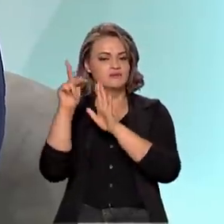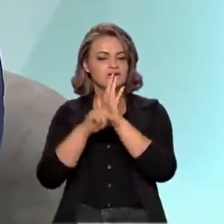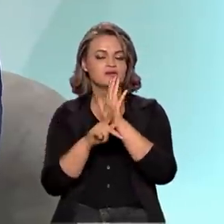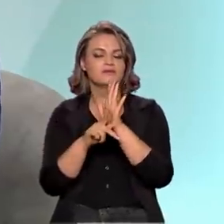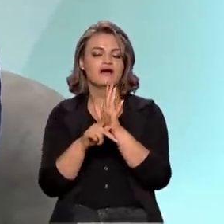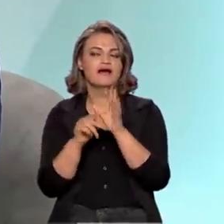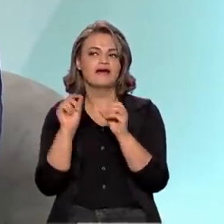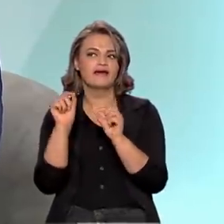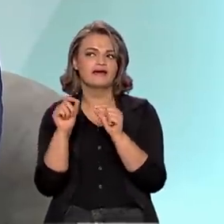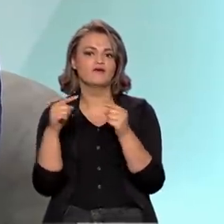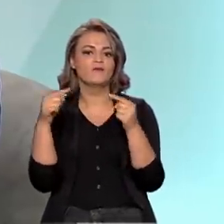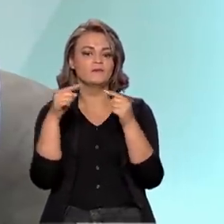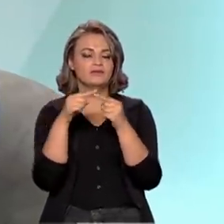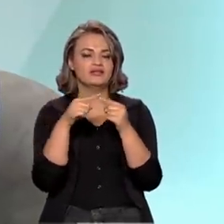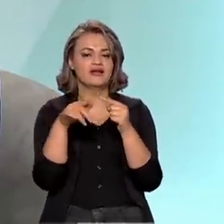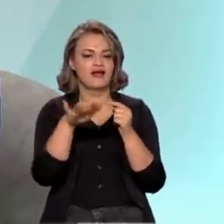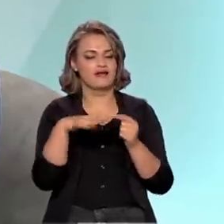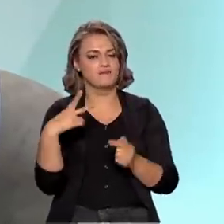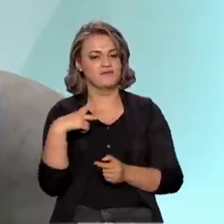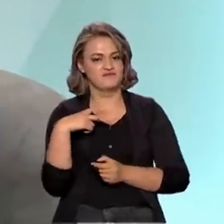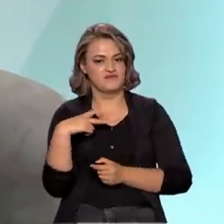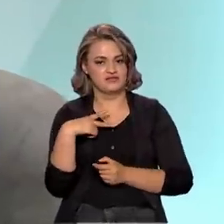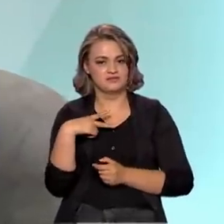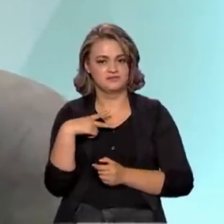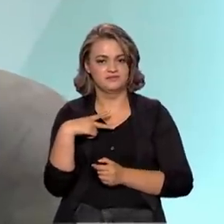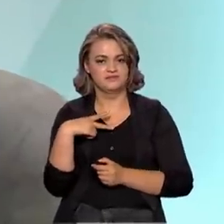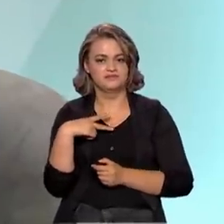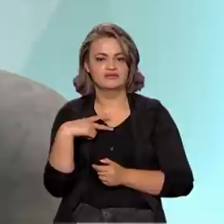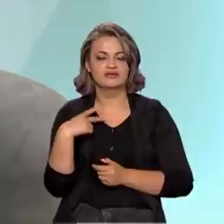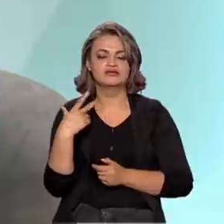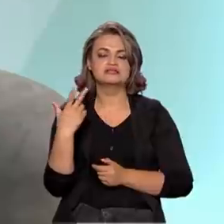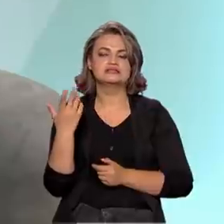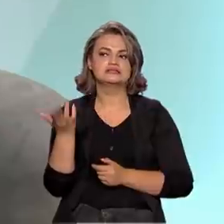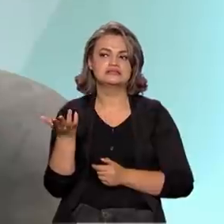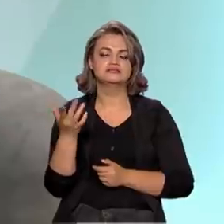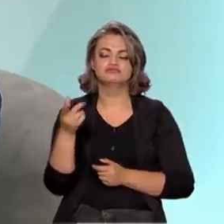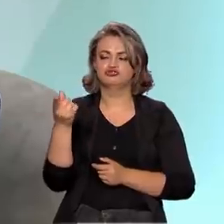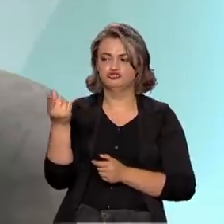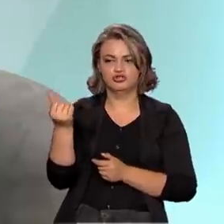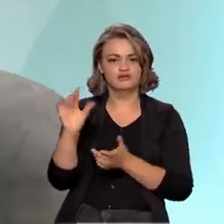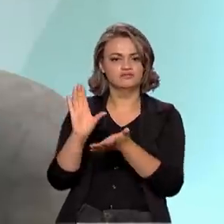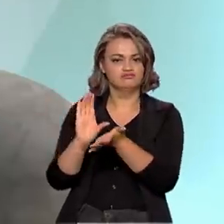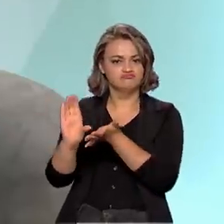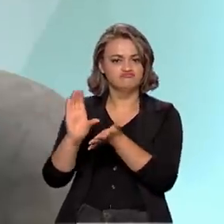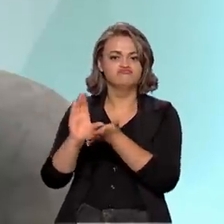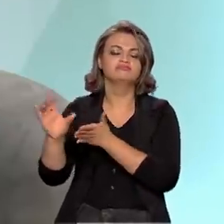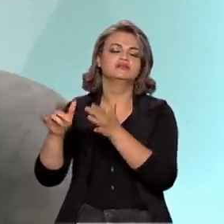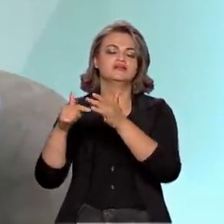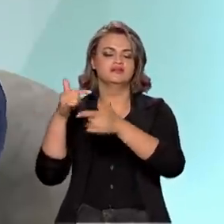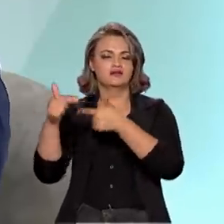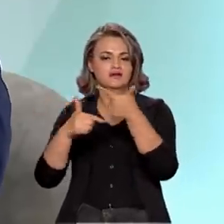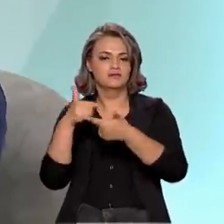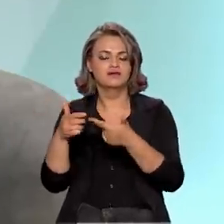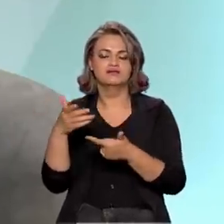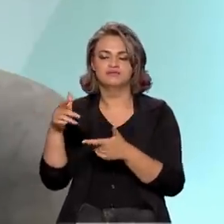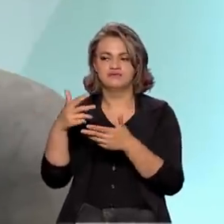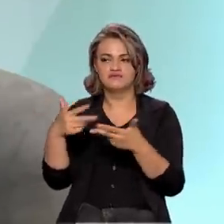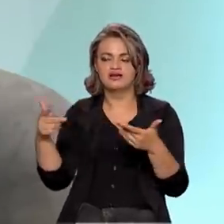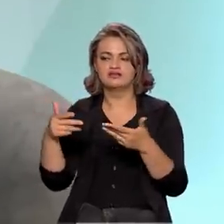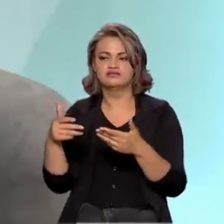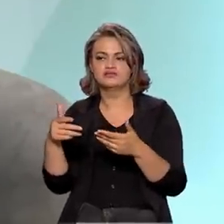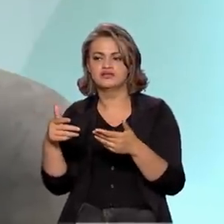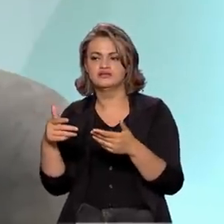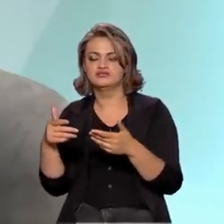à aplicação do setor privado, ganhando recursos, trabalhando nesses serviços, tanto de